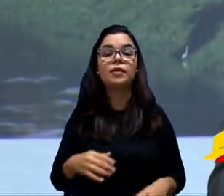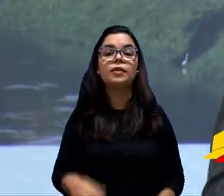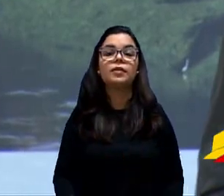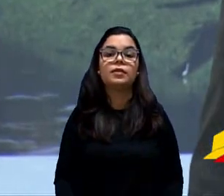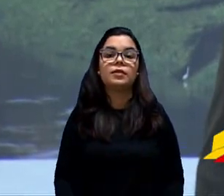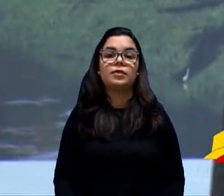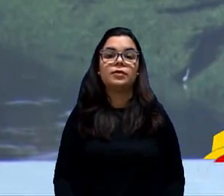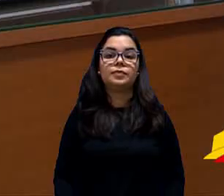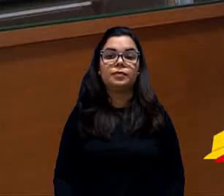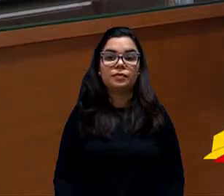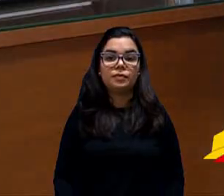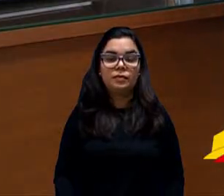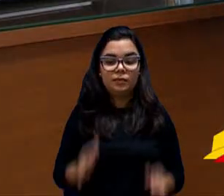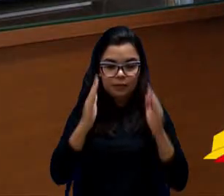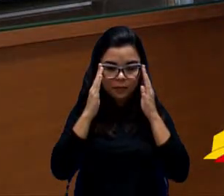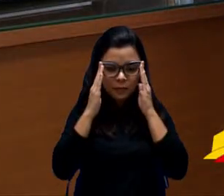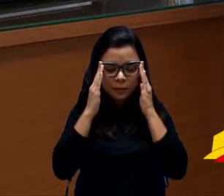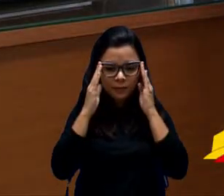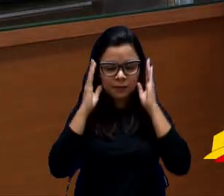Vai falar.